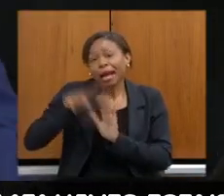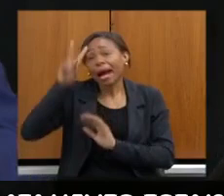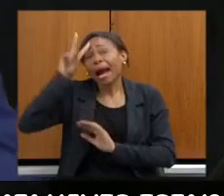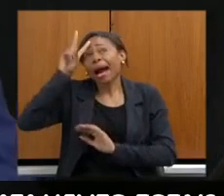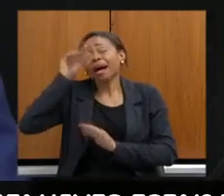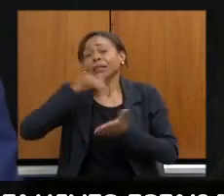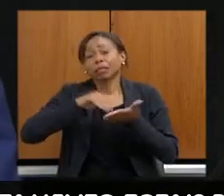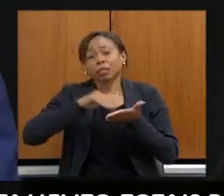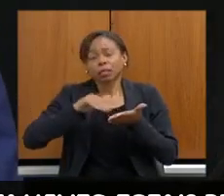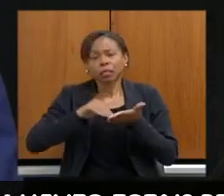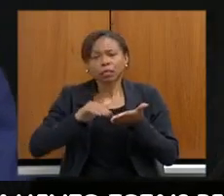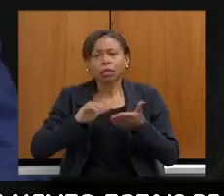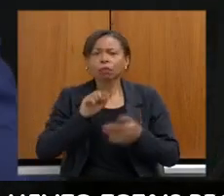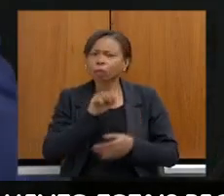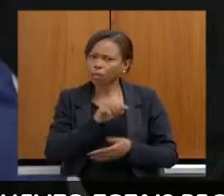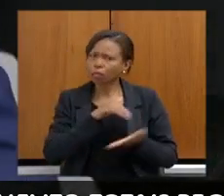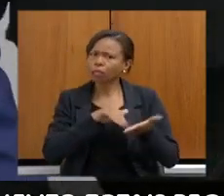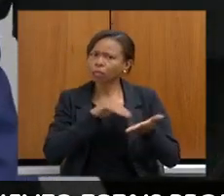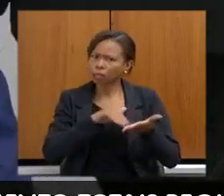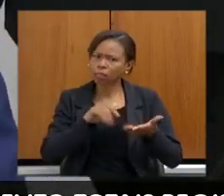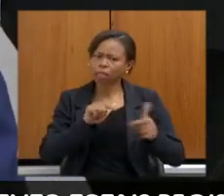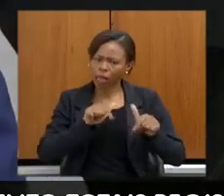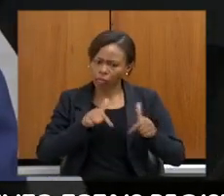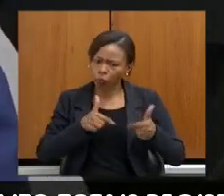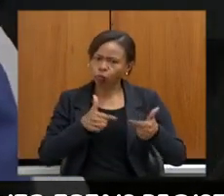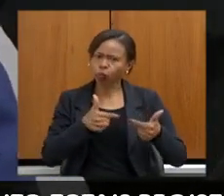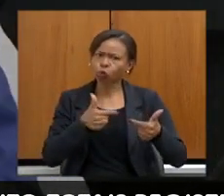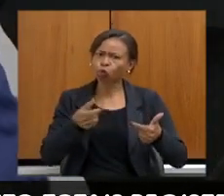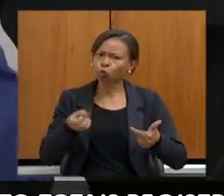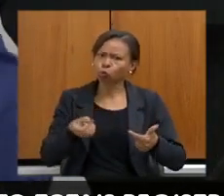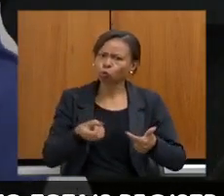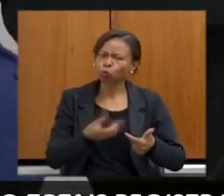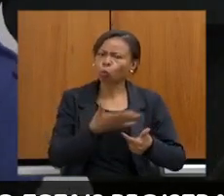várias ações que são ações inovadoras, ações